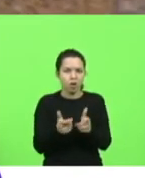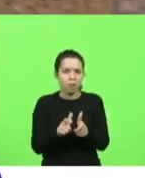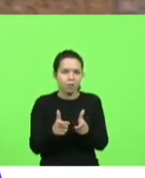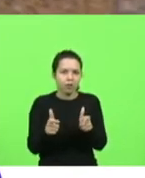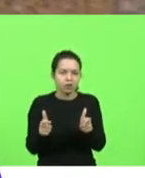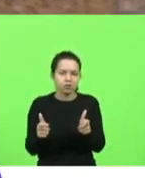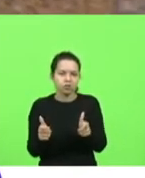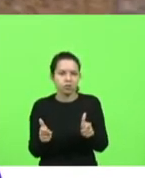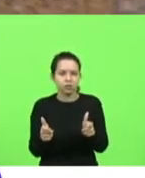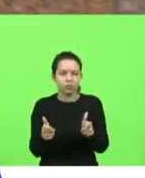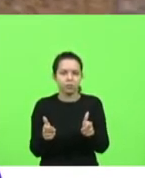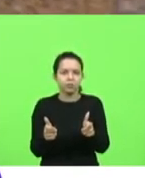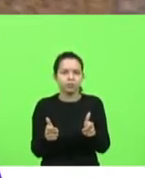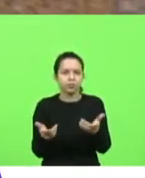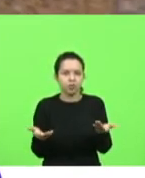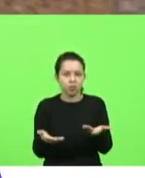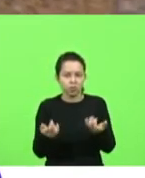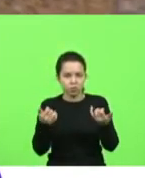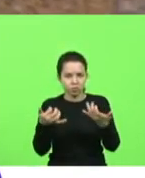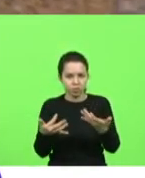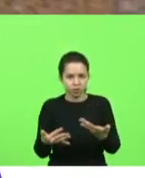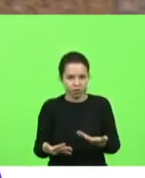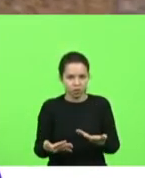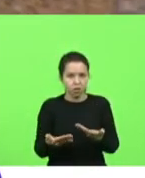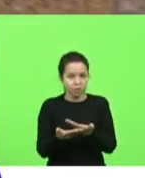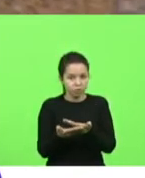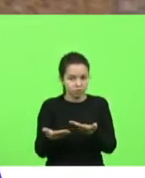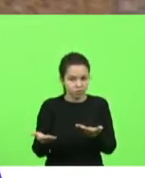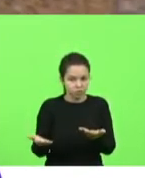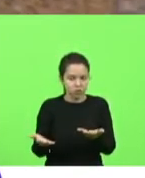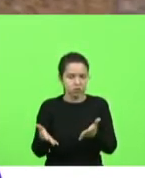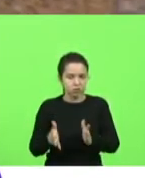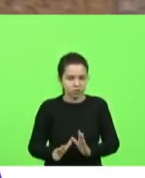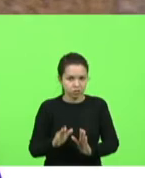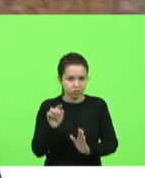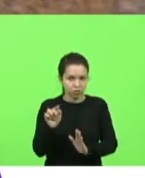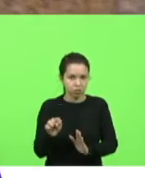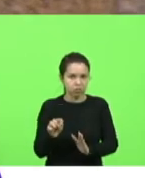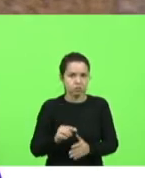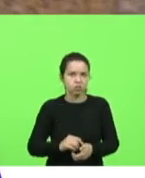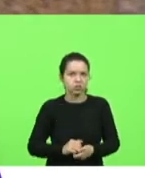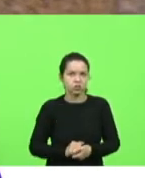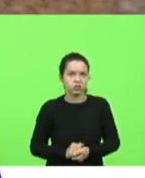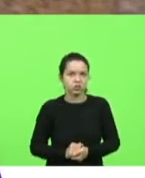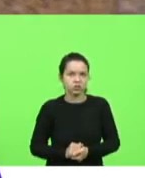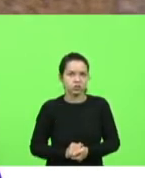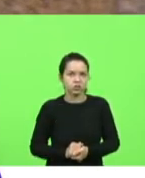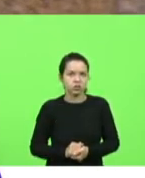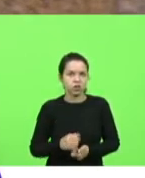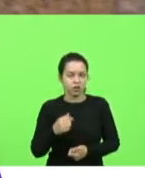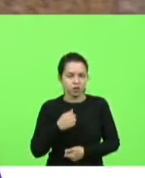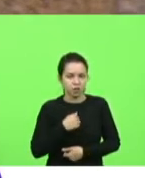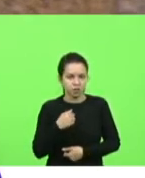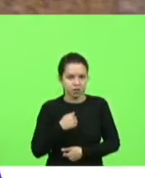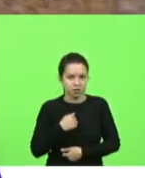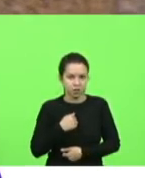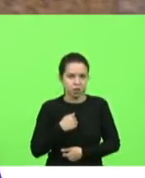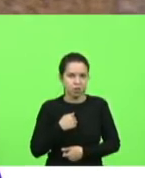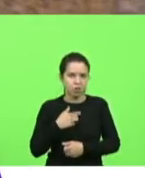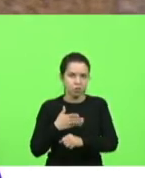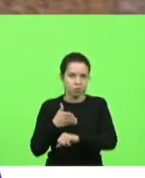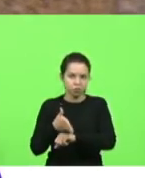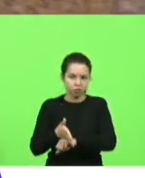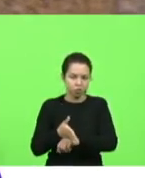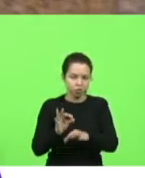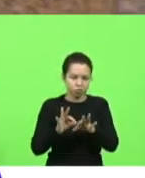mais e pra falar pro São Chiquense pra vocês terem uma ideia eu fiz eu coloquei o compasso em São Francisco do Sul e fiz um